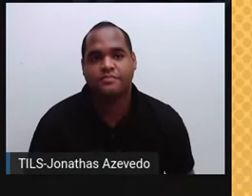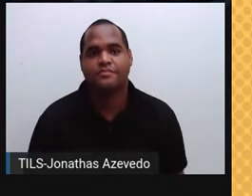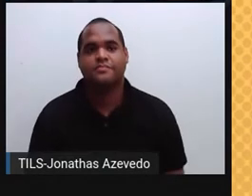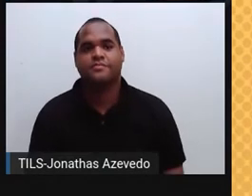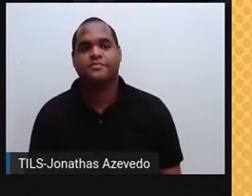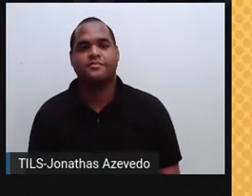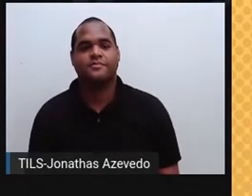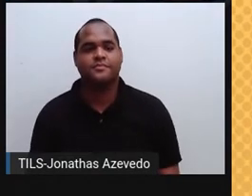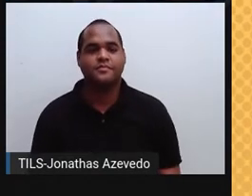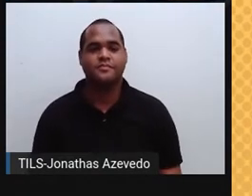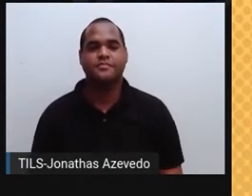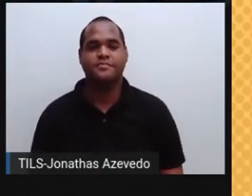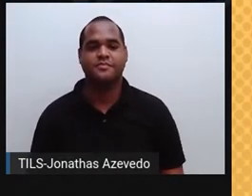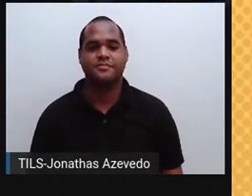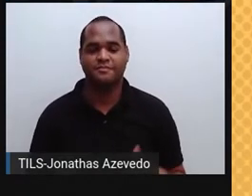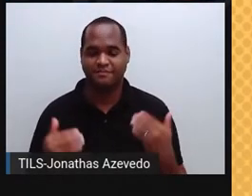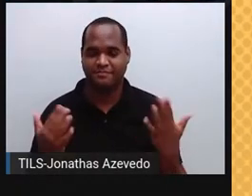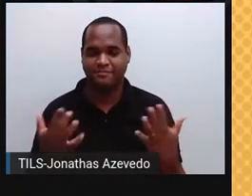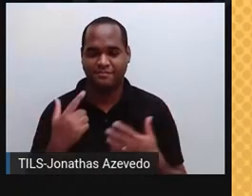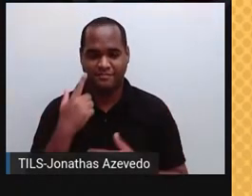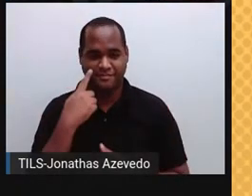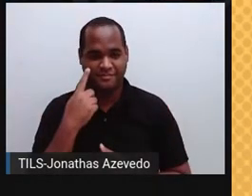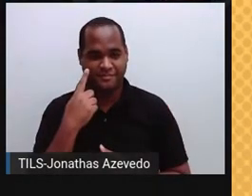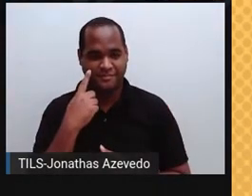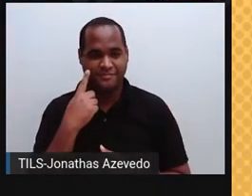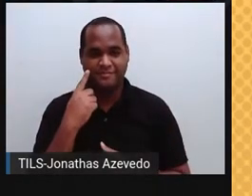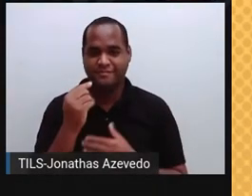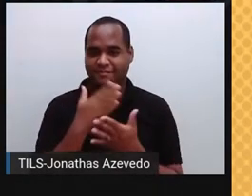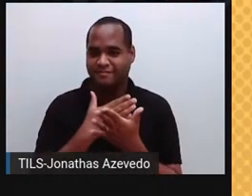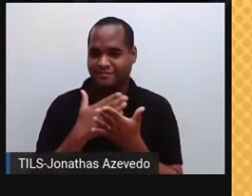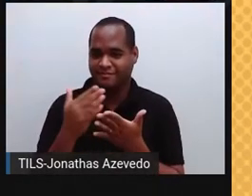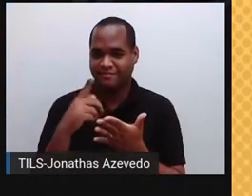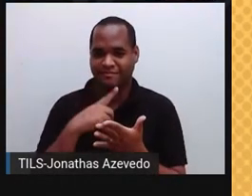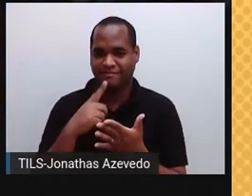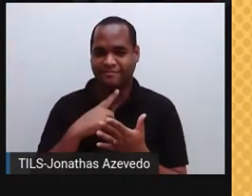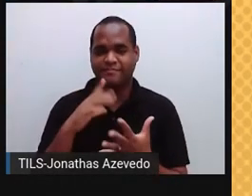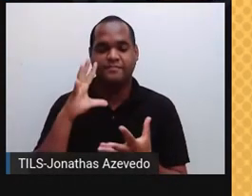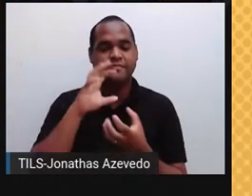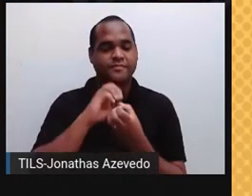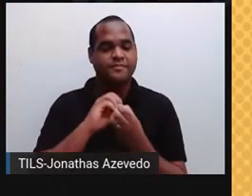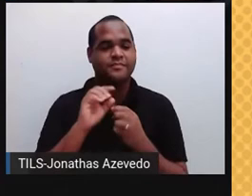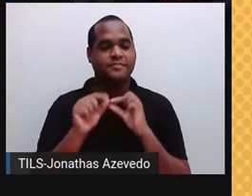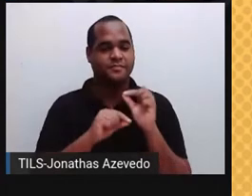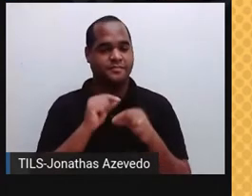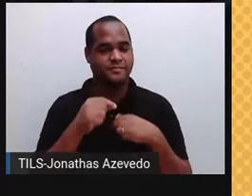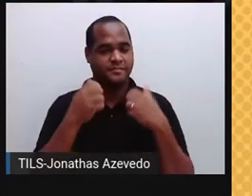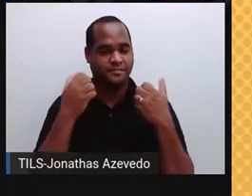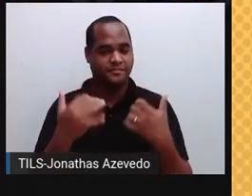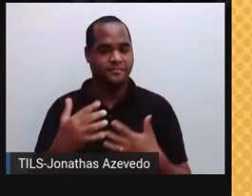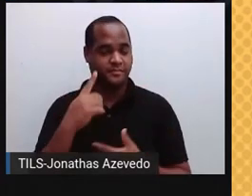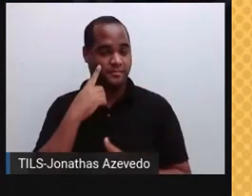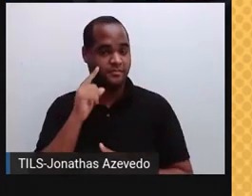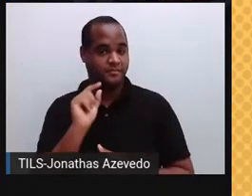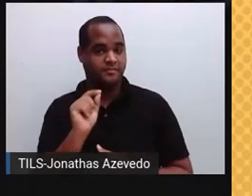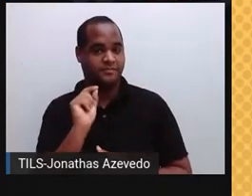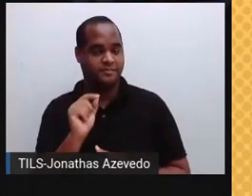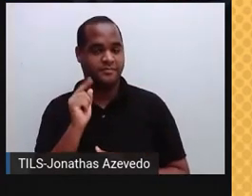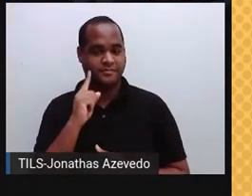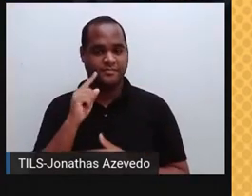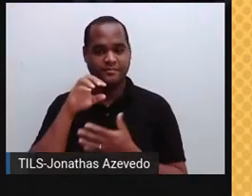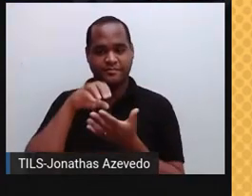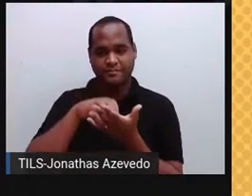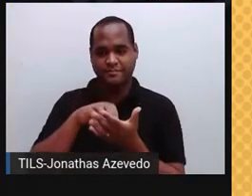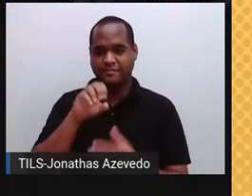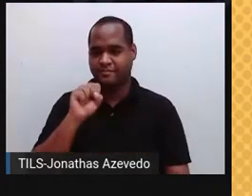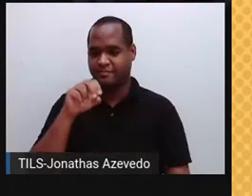que a gente já conversou sobre, que a gente já fez o resumo sobre o sistema nervoso central e também sobre o